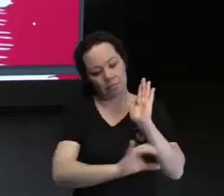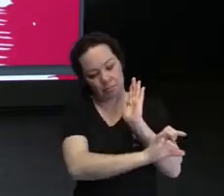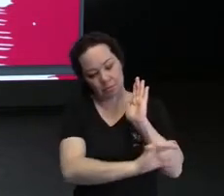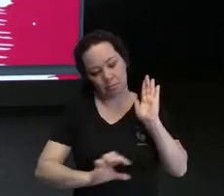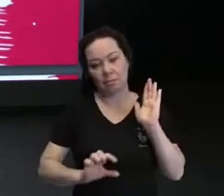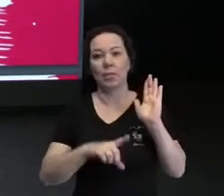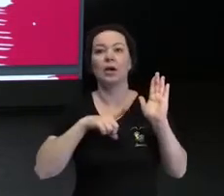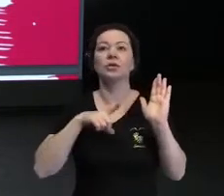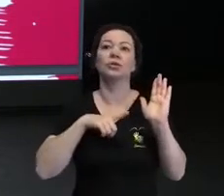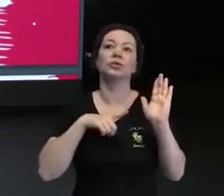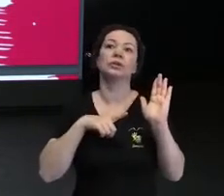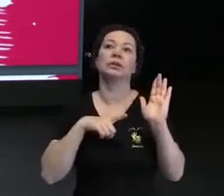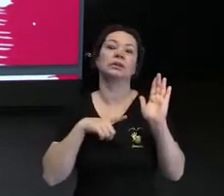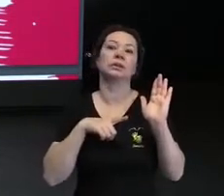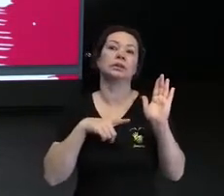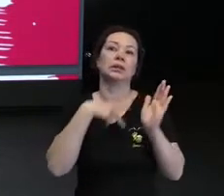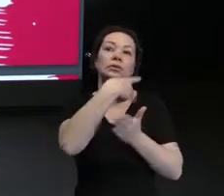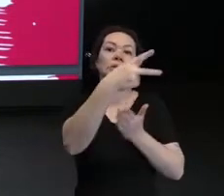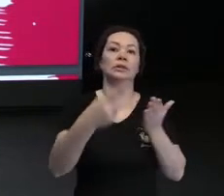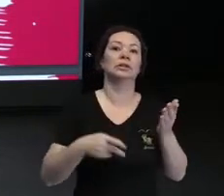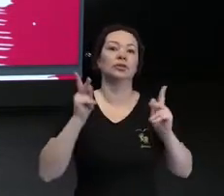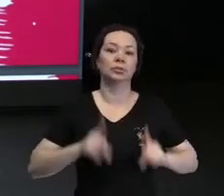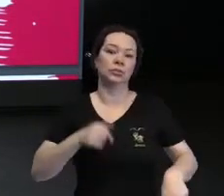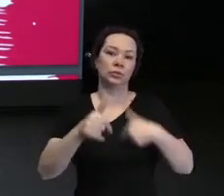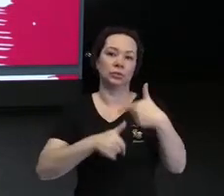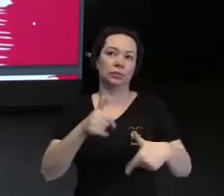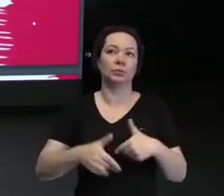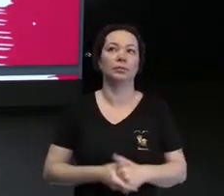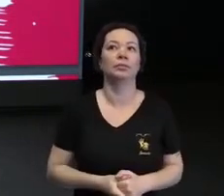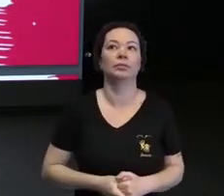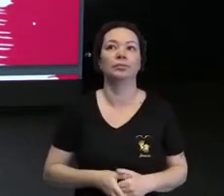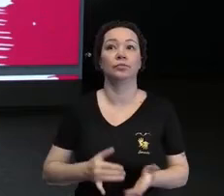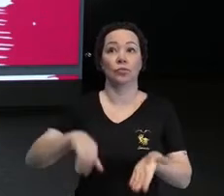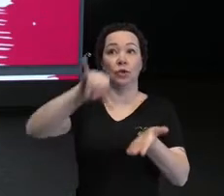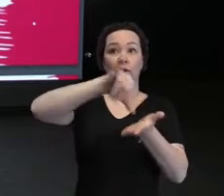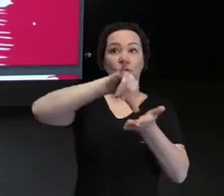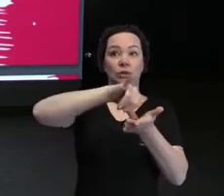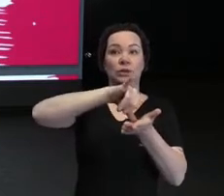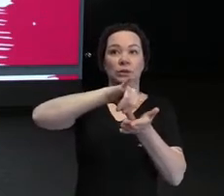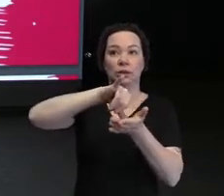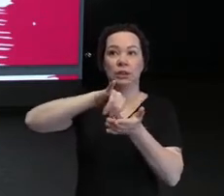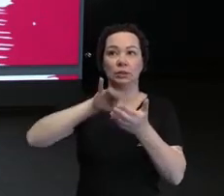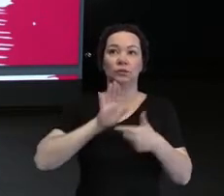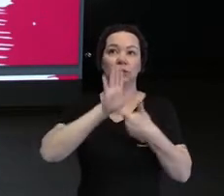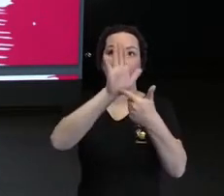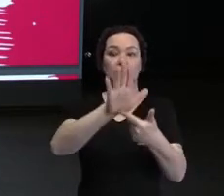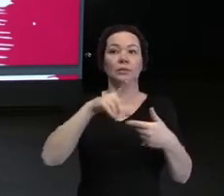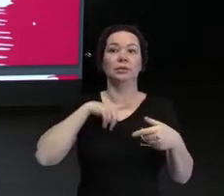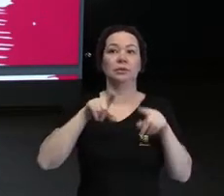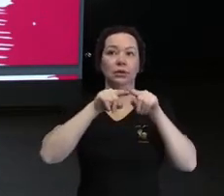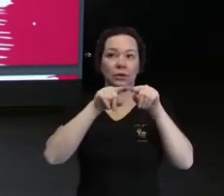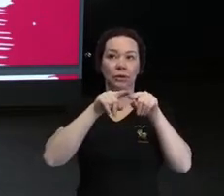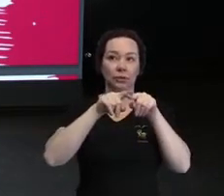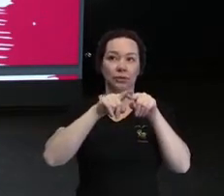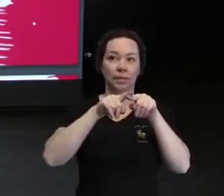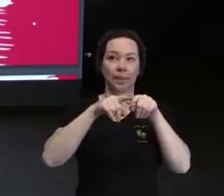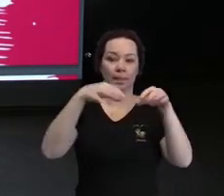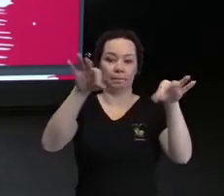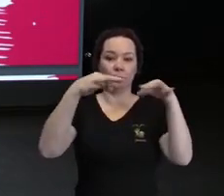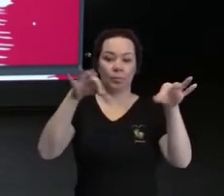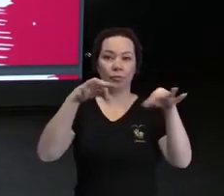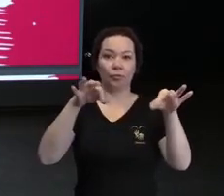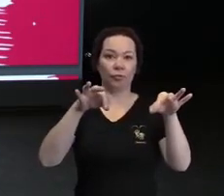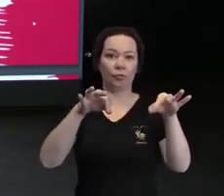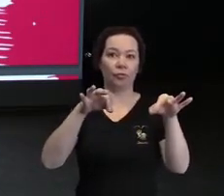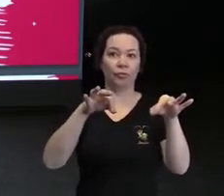trabalhadores. No centro da apresentação, a gente tem uma folha, que é uma